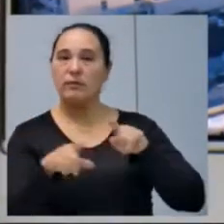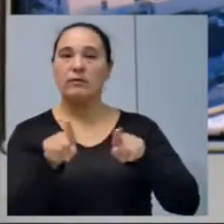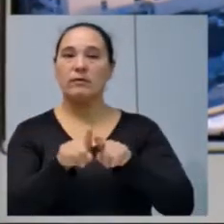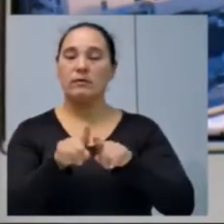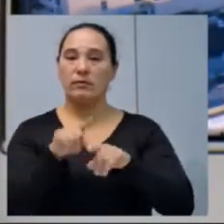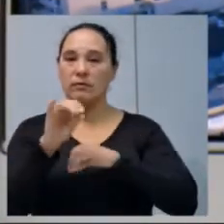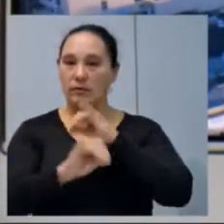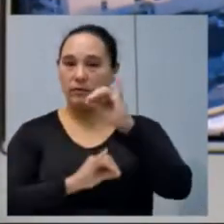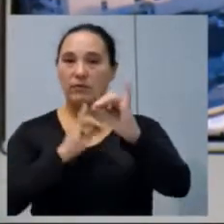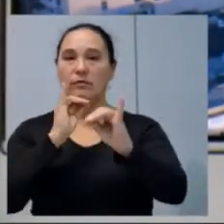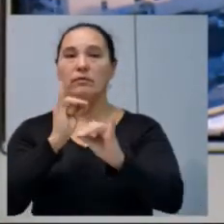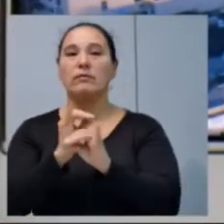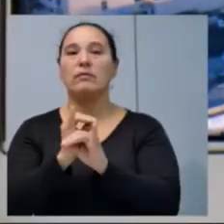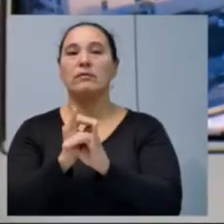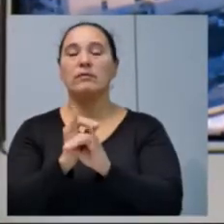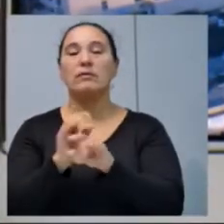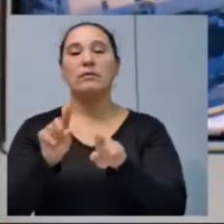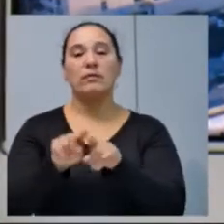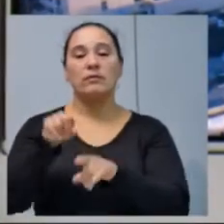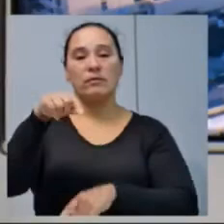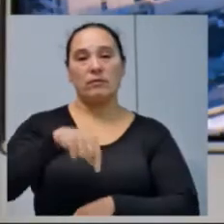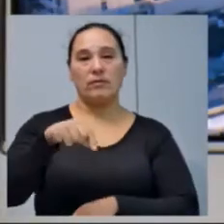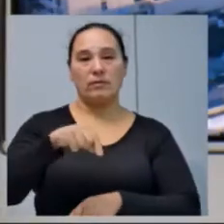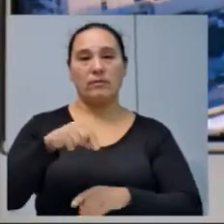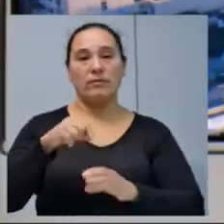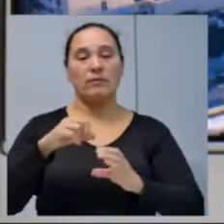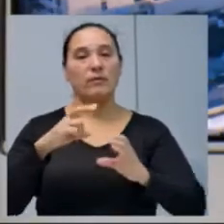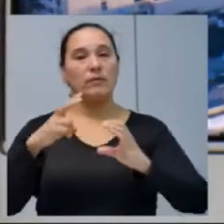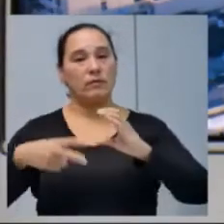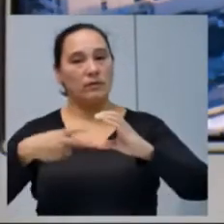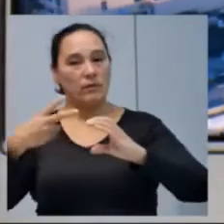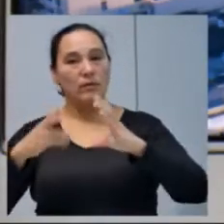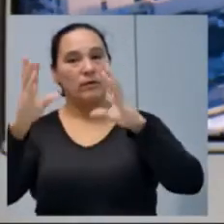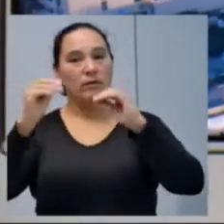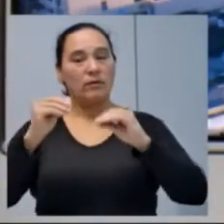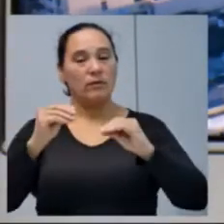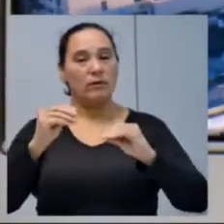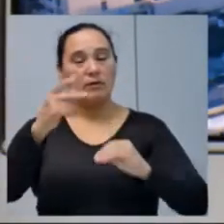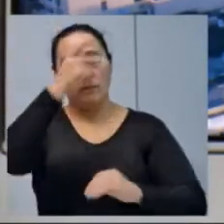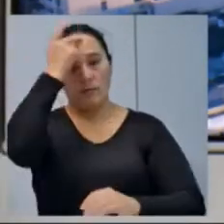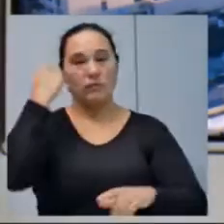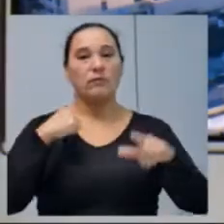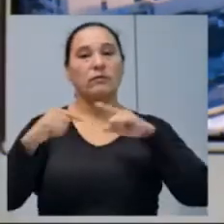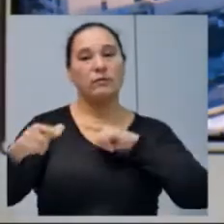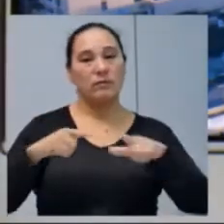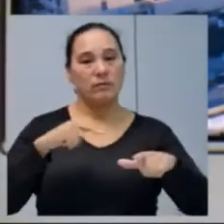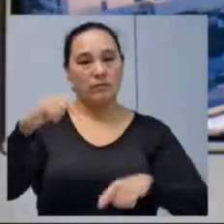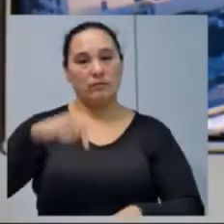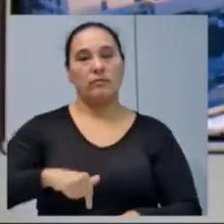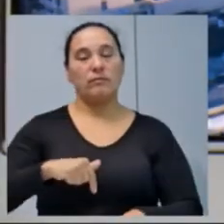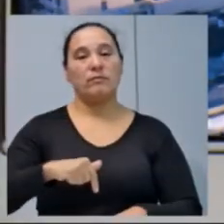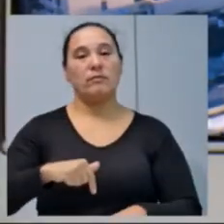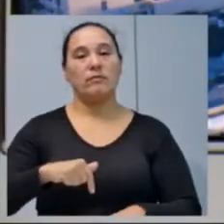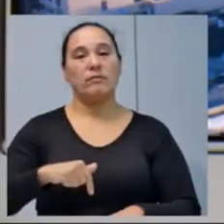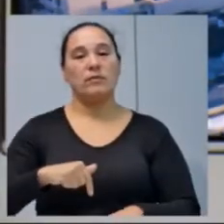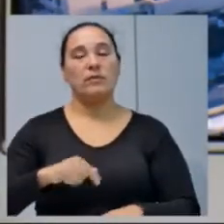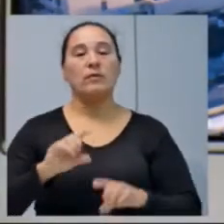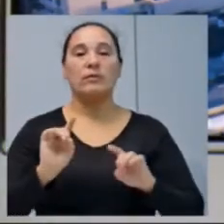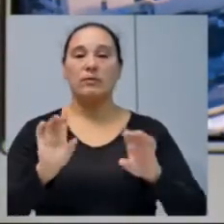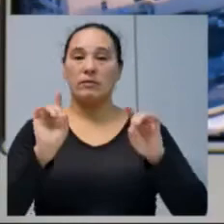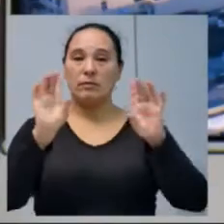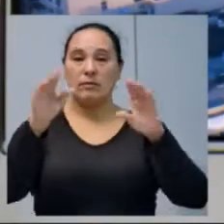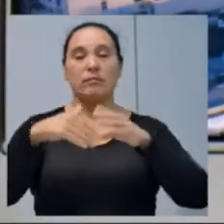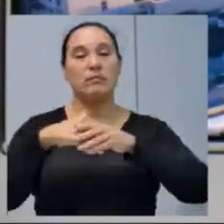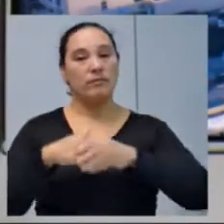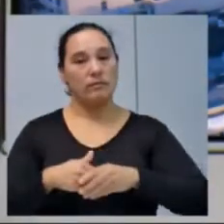internautas, e aqueles que estão aqui também no plenário nesta noite, os funcionários desta casa, servidores, quero também, de um modo especial, que